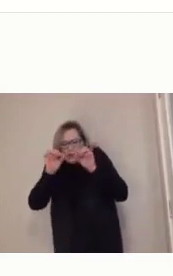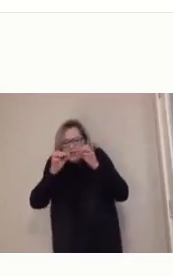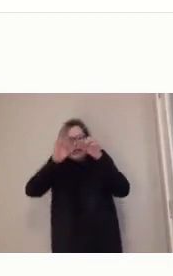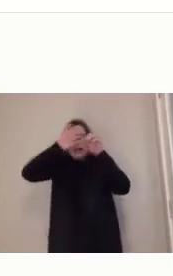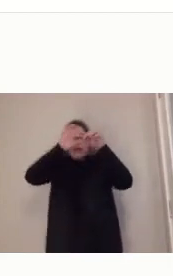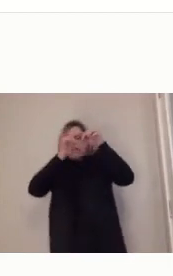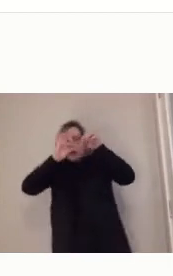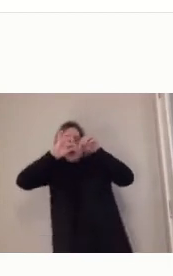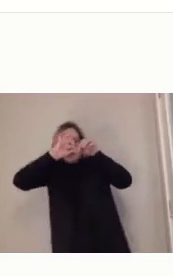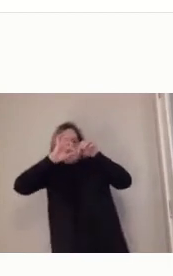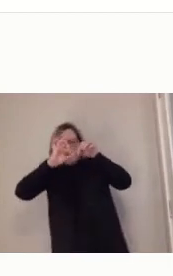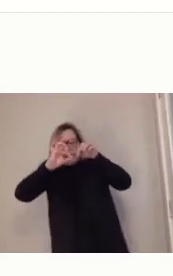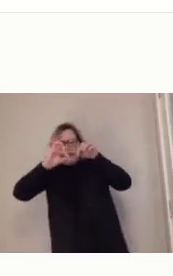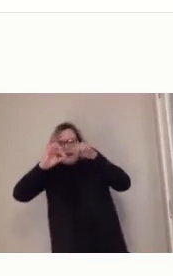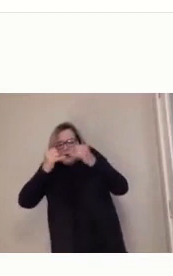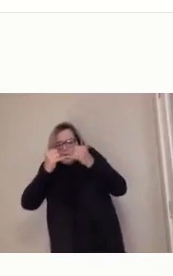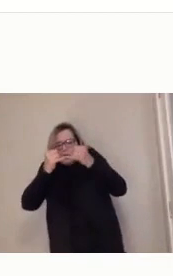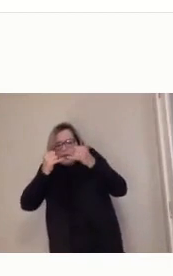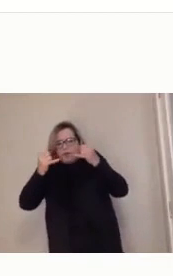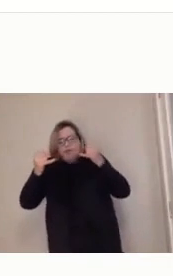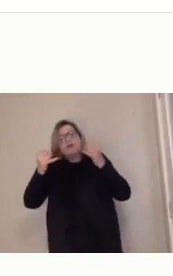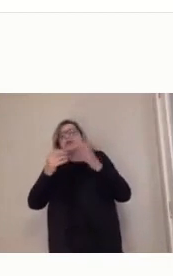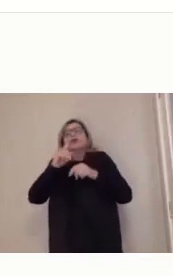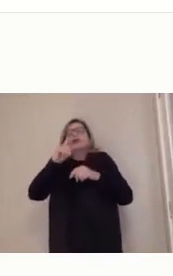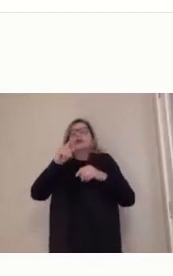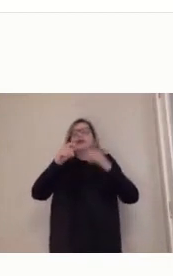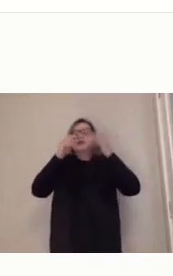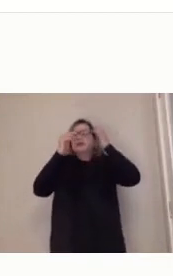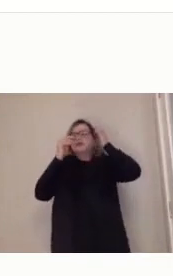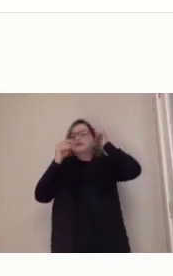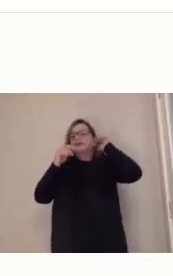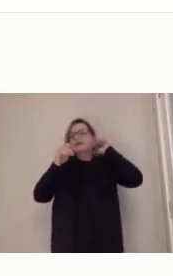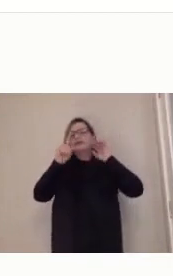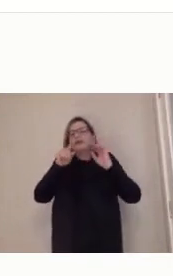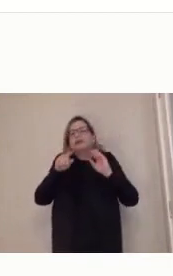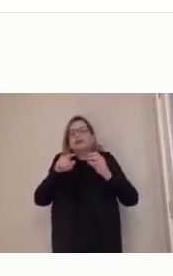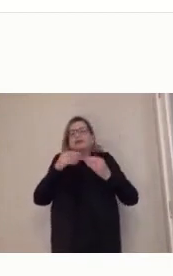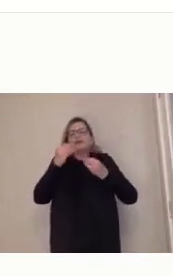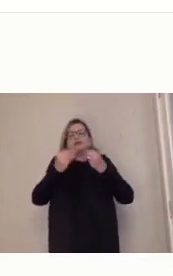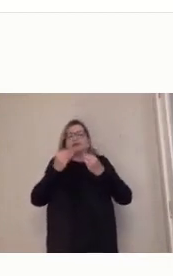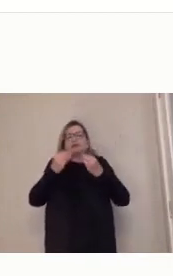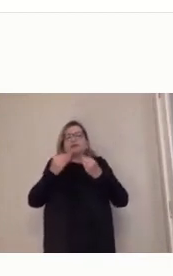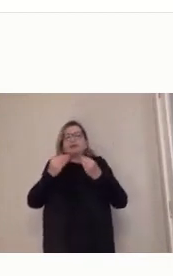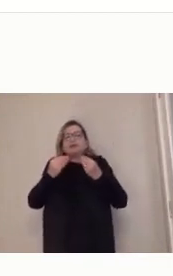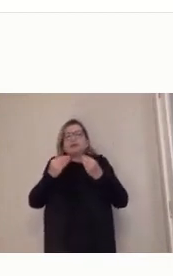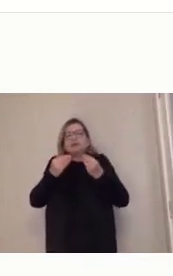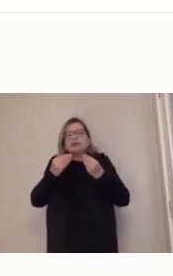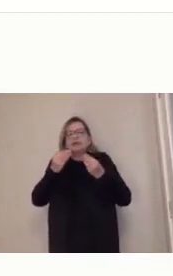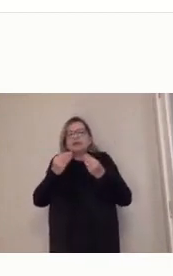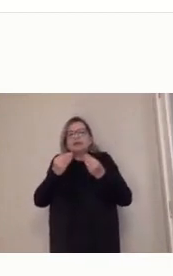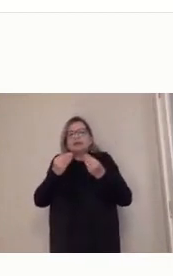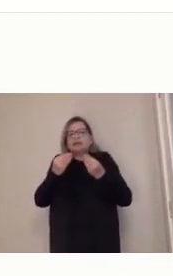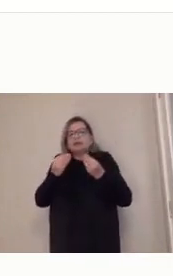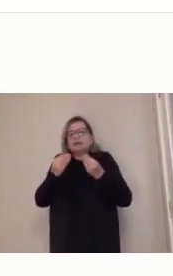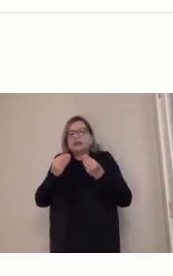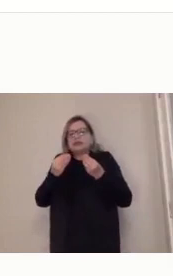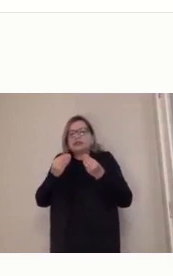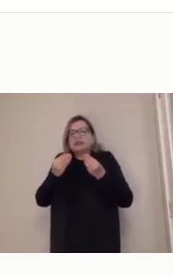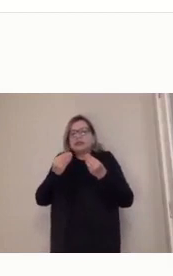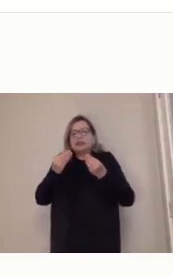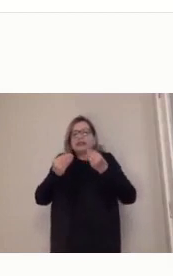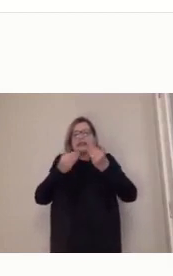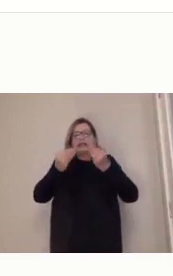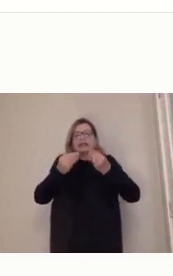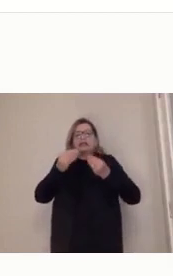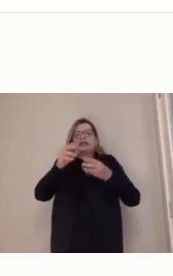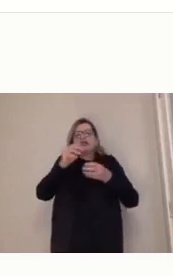intercalando, né, então, é, é, e, e Deleuze, que é um, que